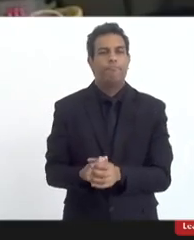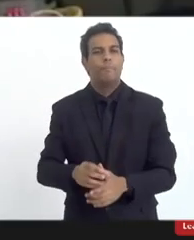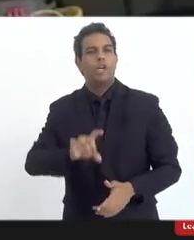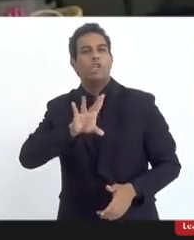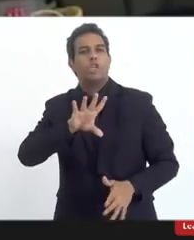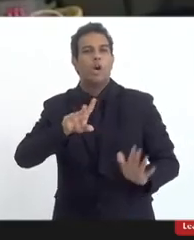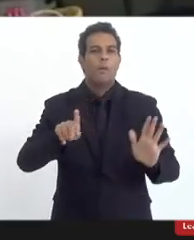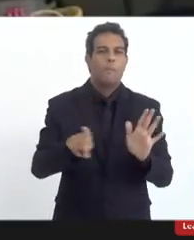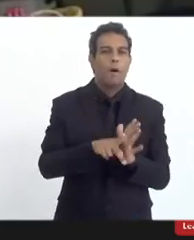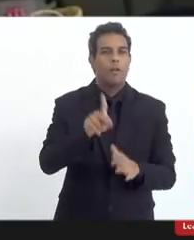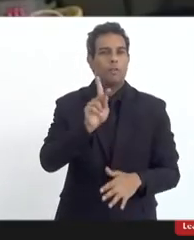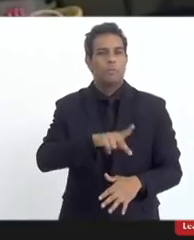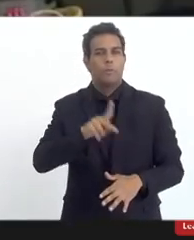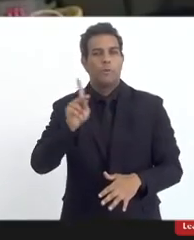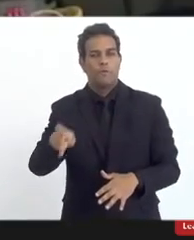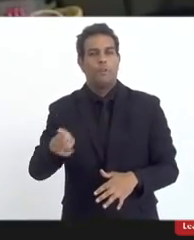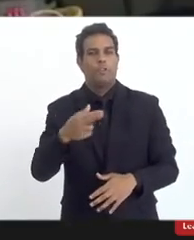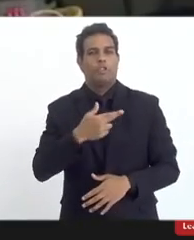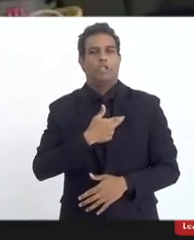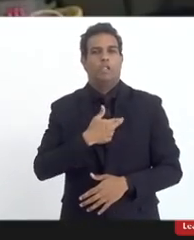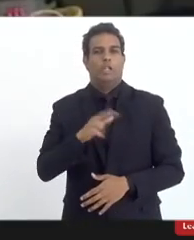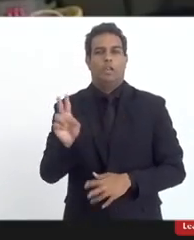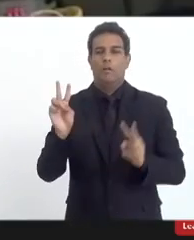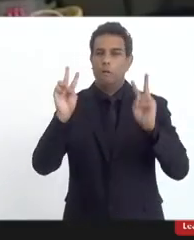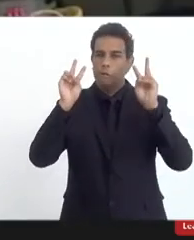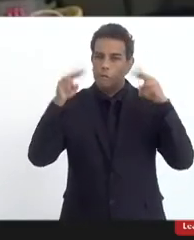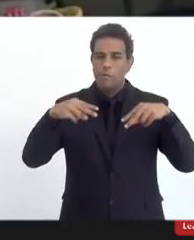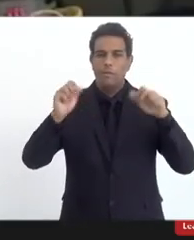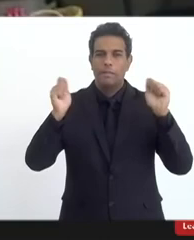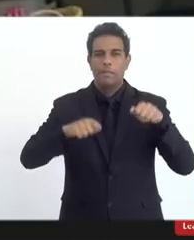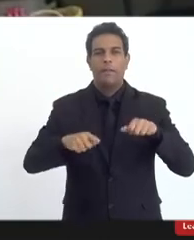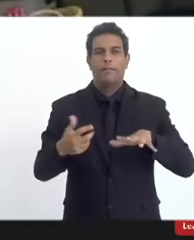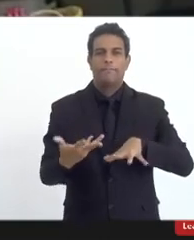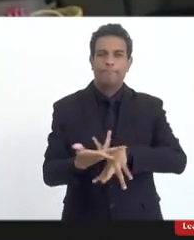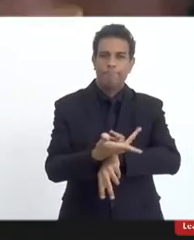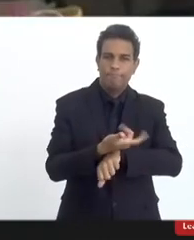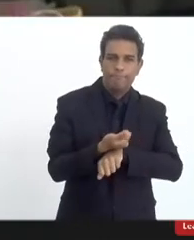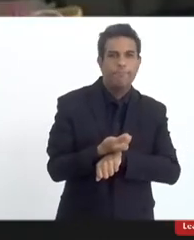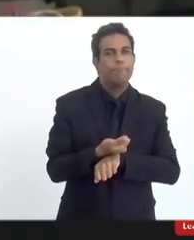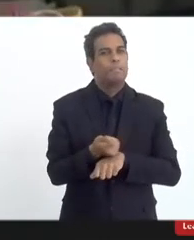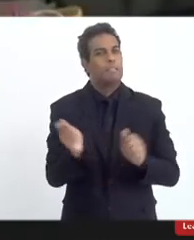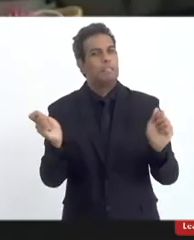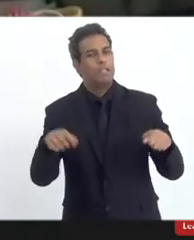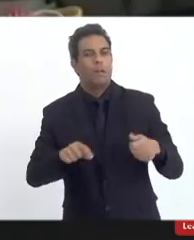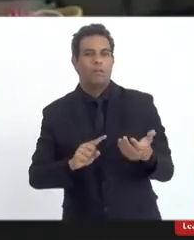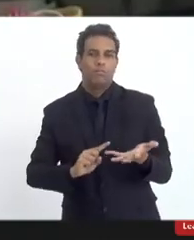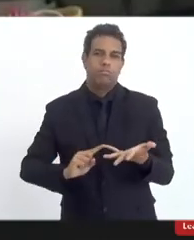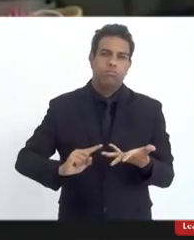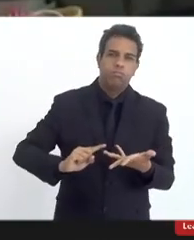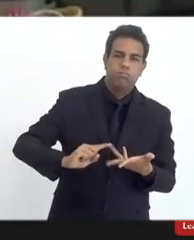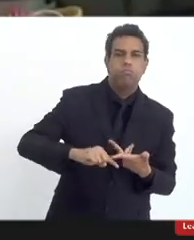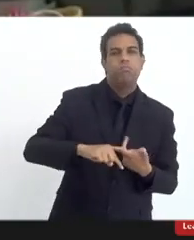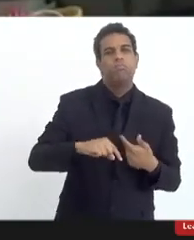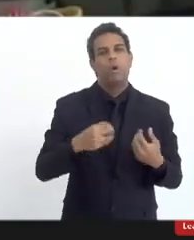professores de ensino religioso e ele é interdisciplinar ou intradisciplinar